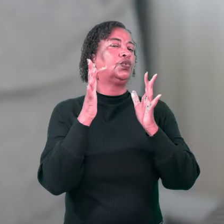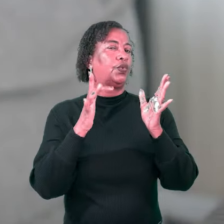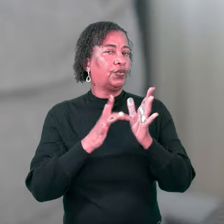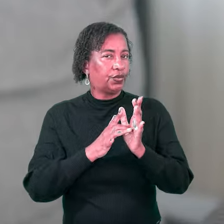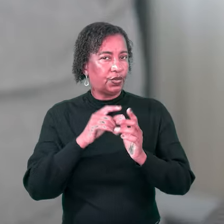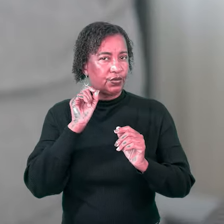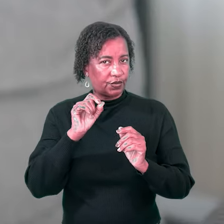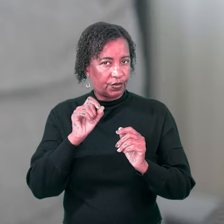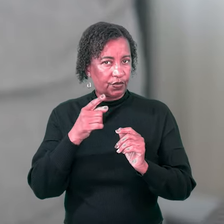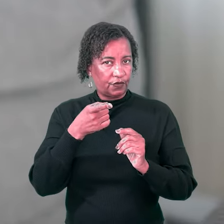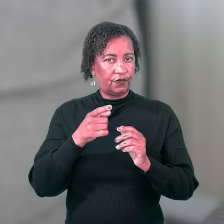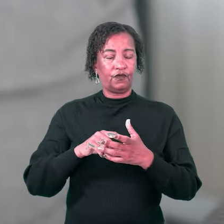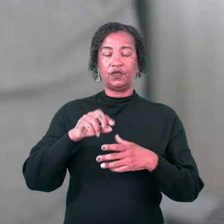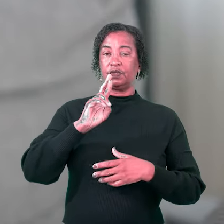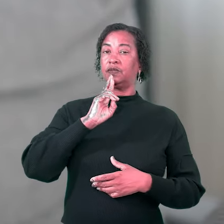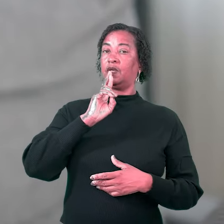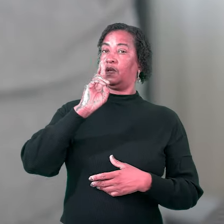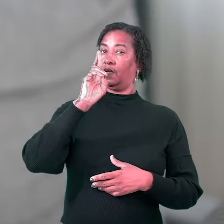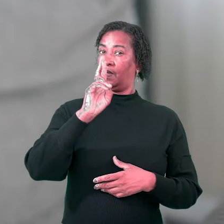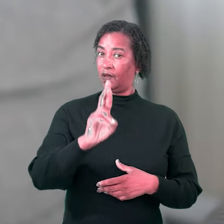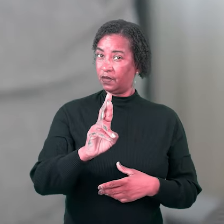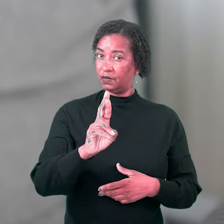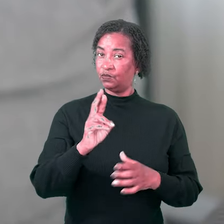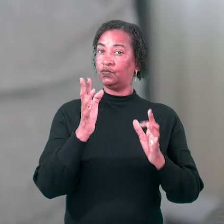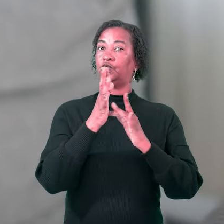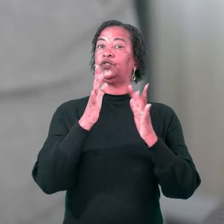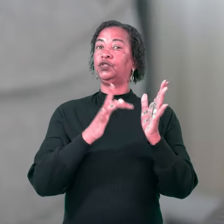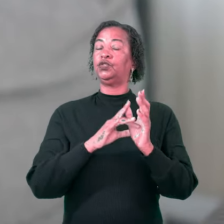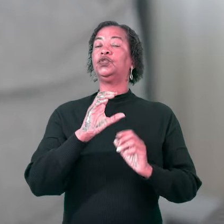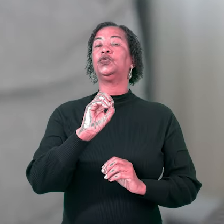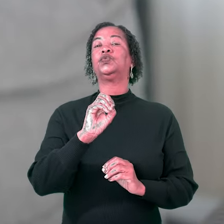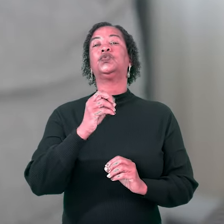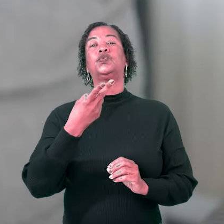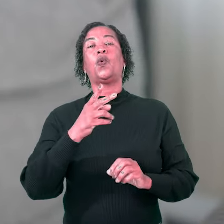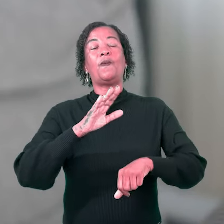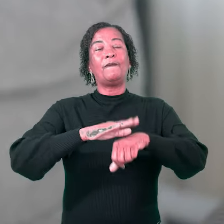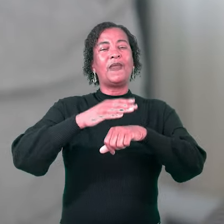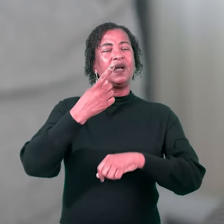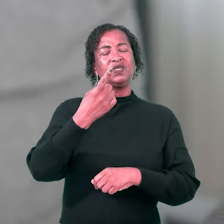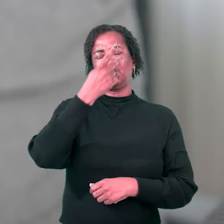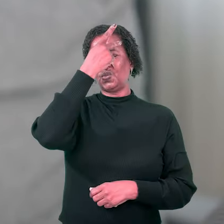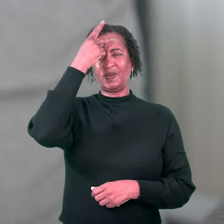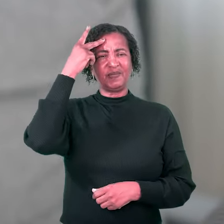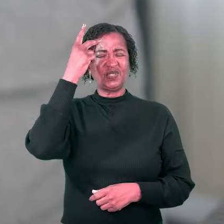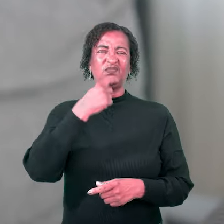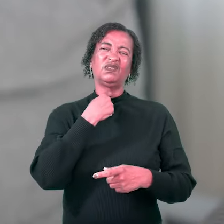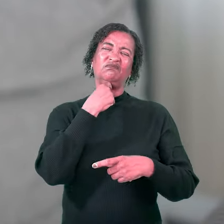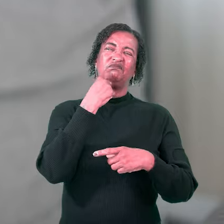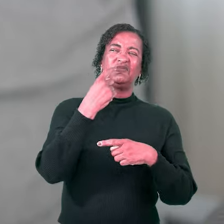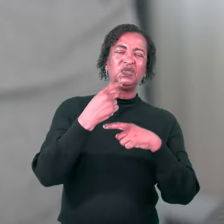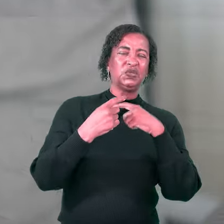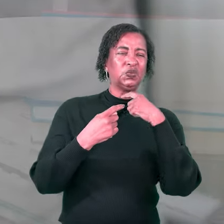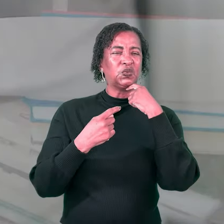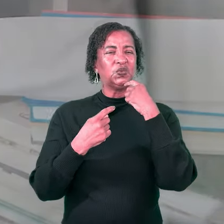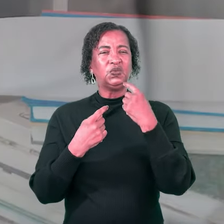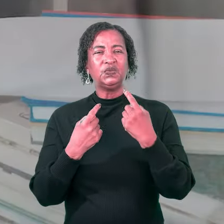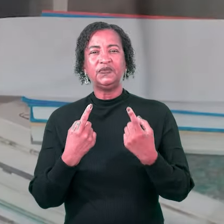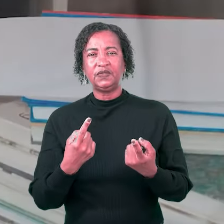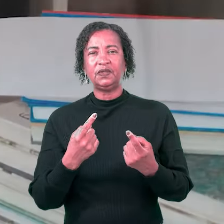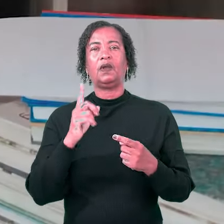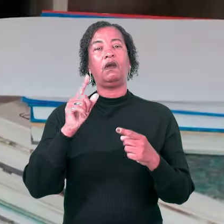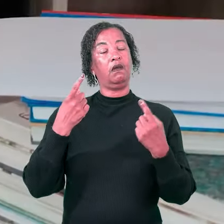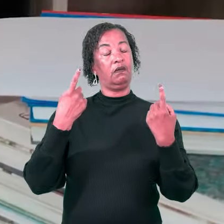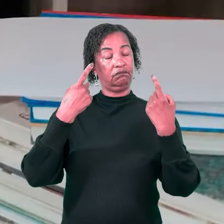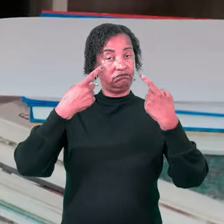Você é parte da resposta de Jesus? Ou você é mais uma pessoa com dúvidas? Esse é o